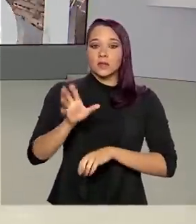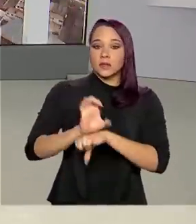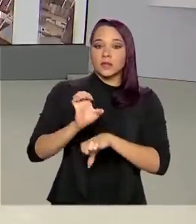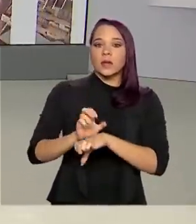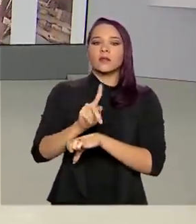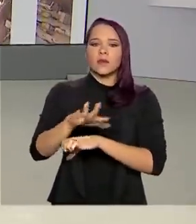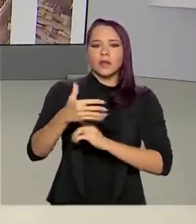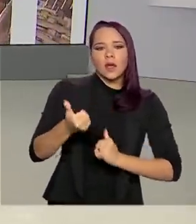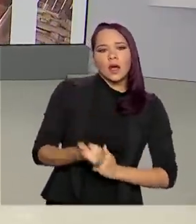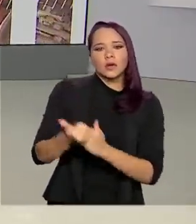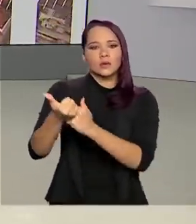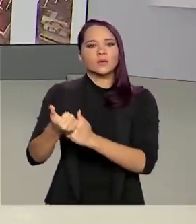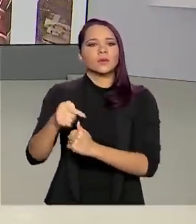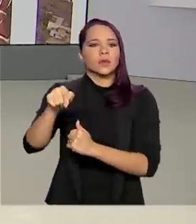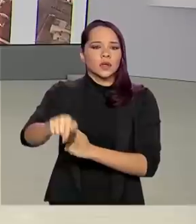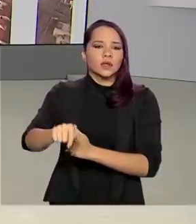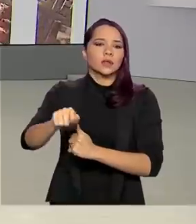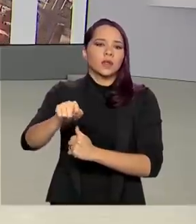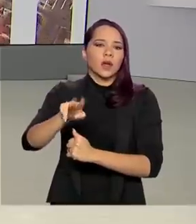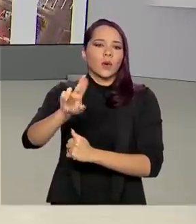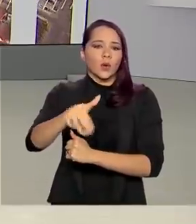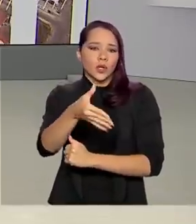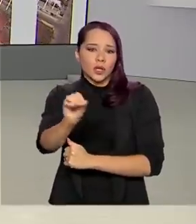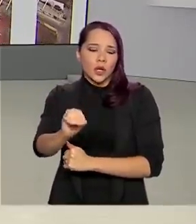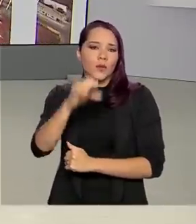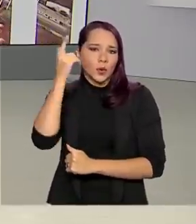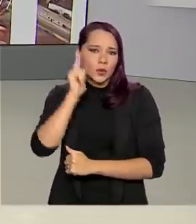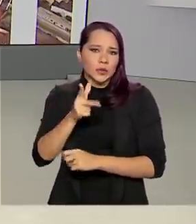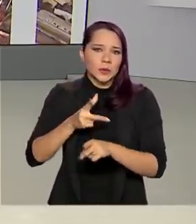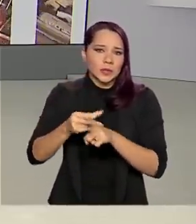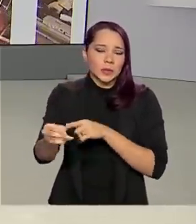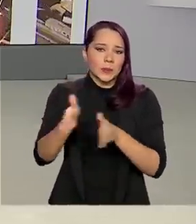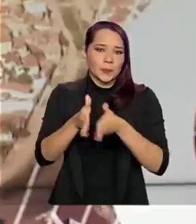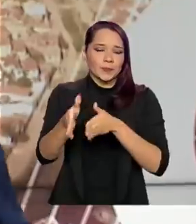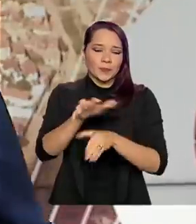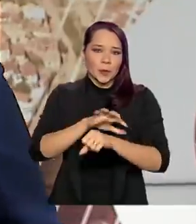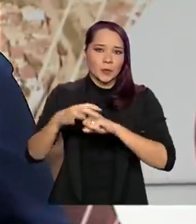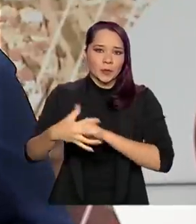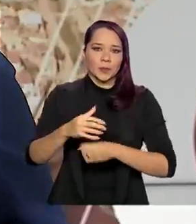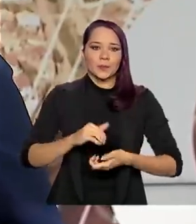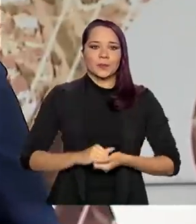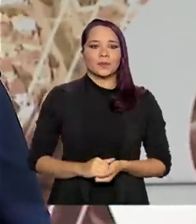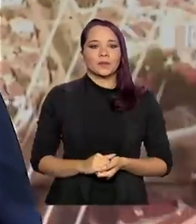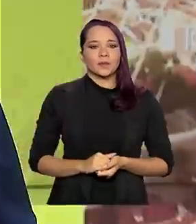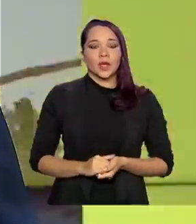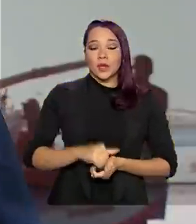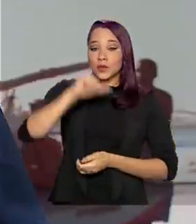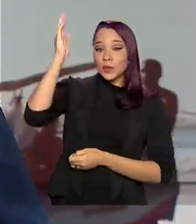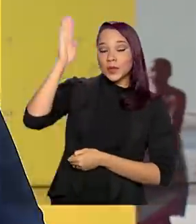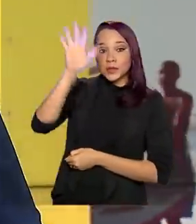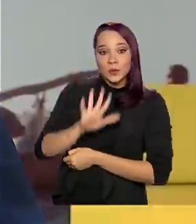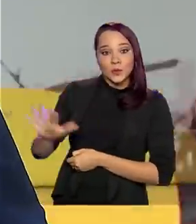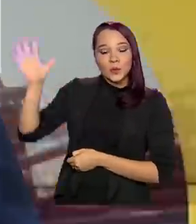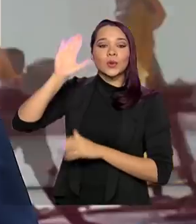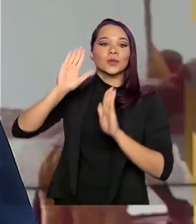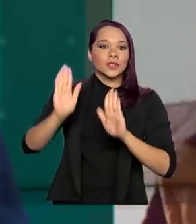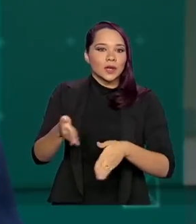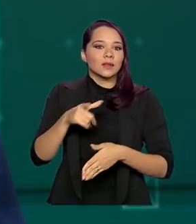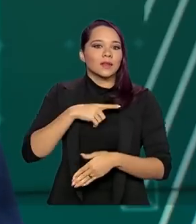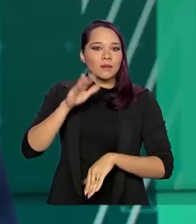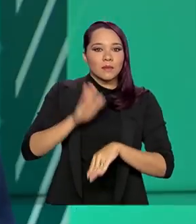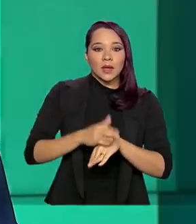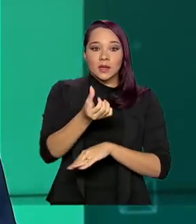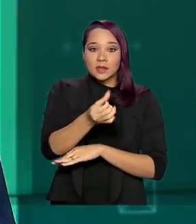vai ter reforço nas medidas de apoio da União para enfrentar a pandemia. Em todo o país, já foram feitos mais de